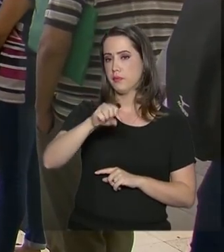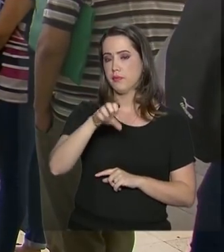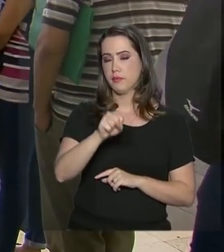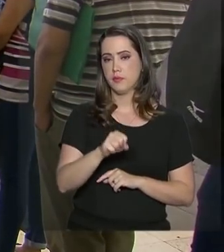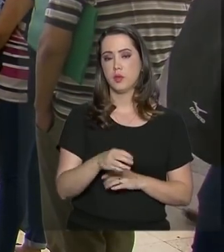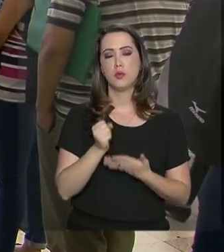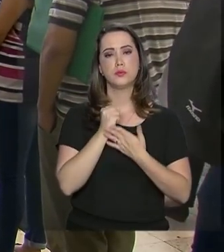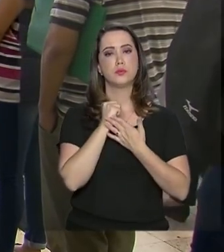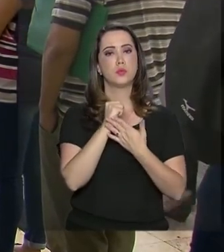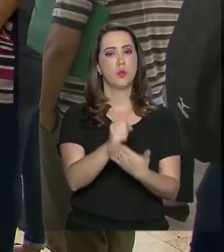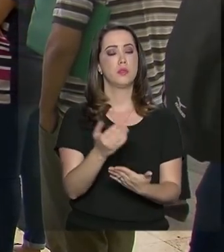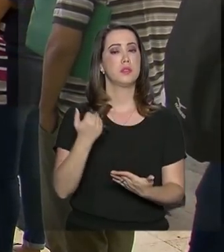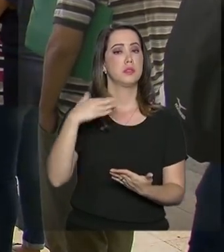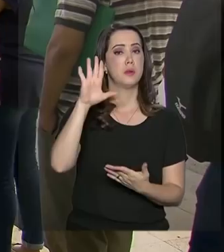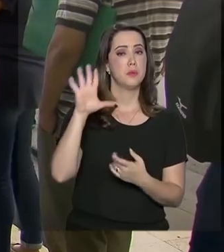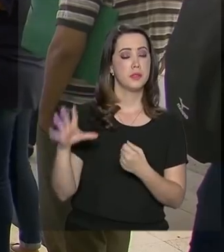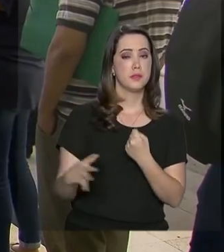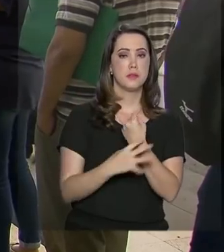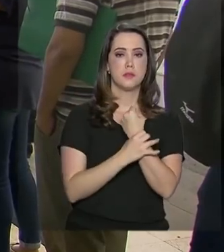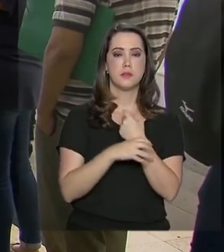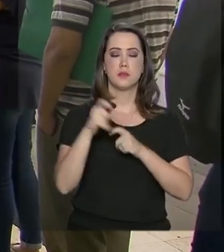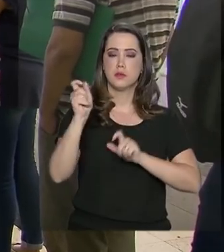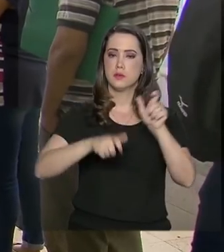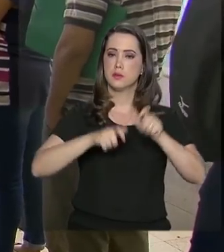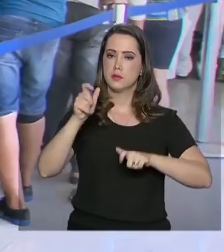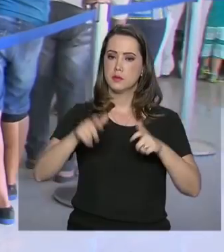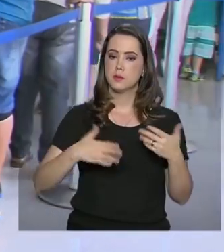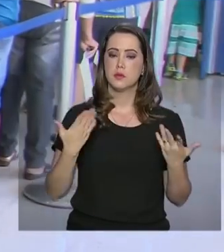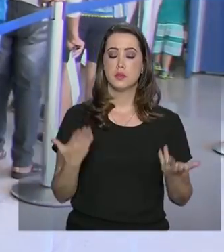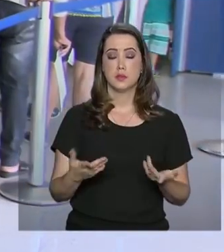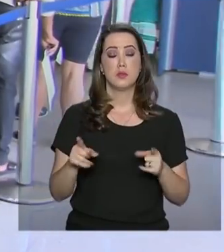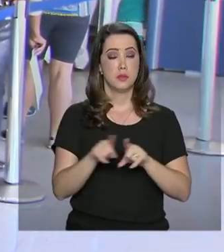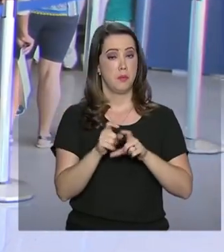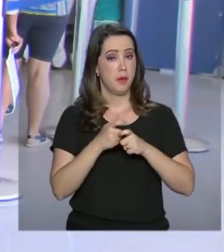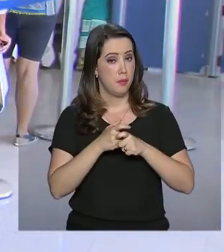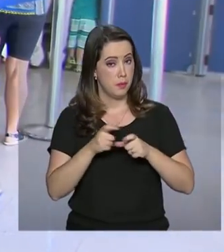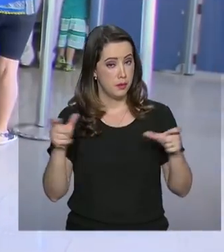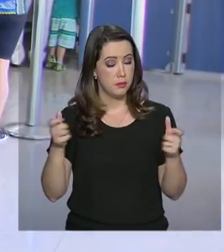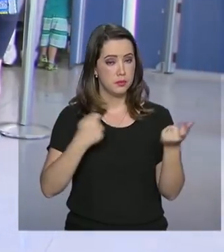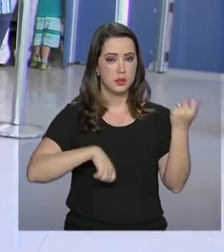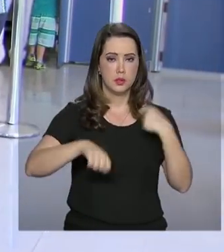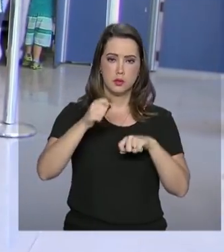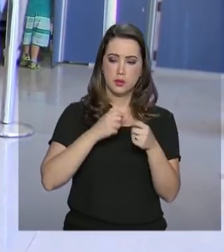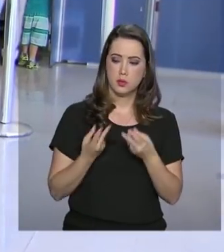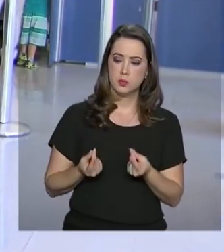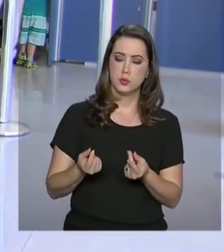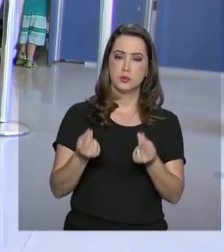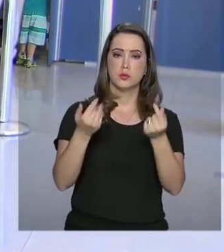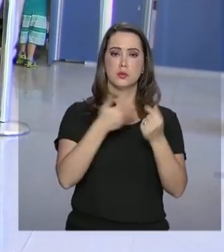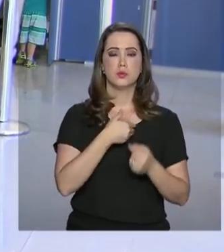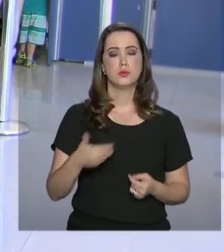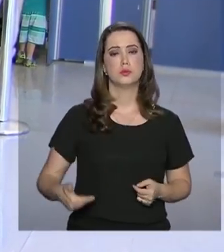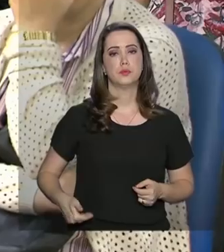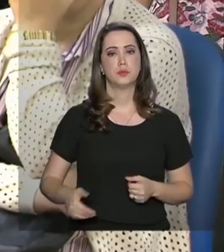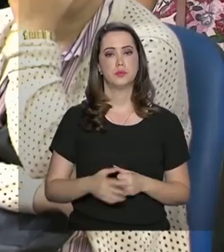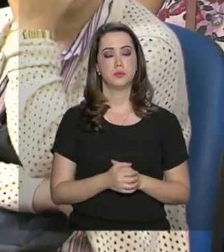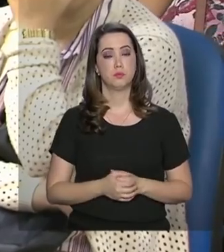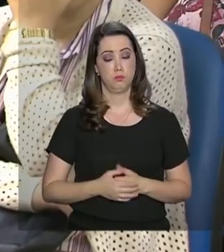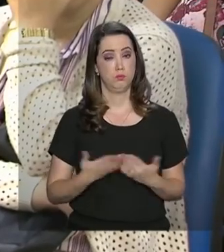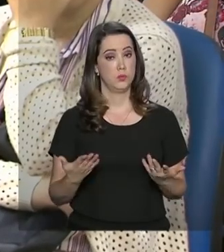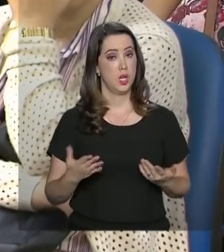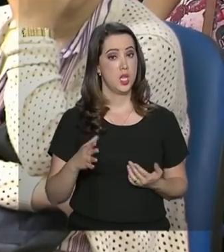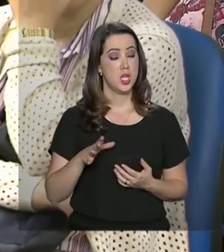oferecer mais segurança aos beneficiários do INSS, além de ampliar a economia de recursos aos cofres públicos.